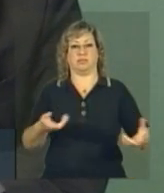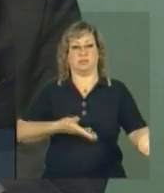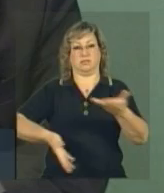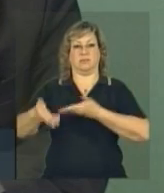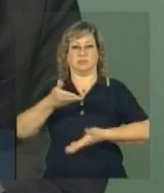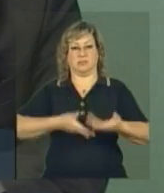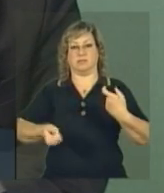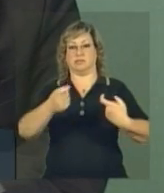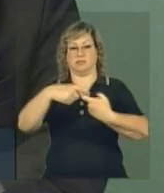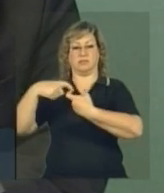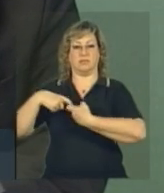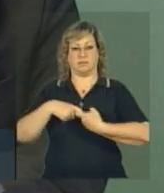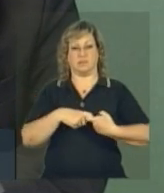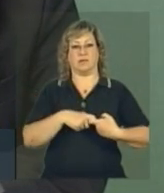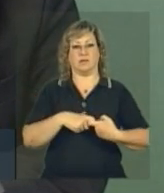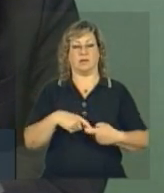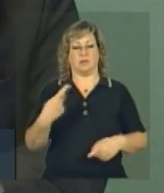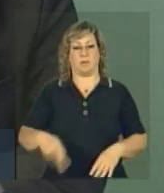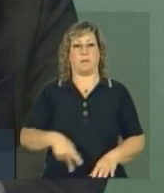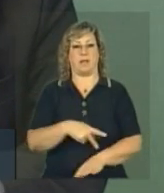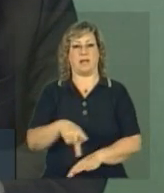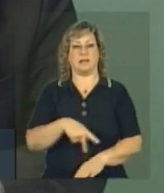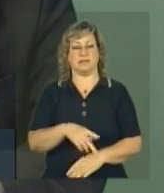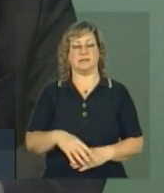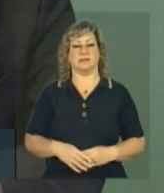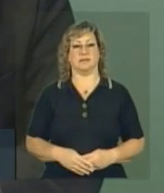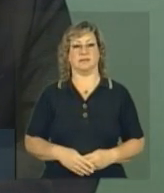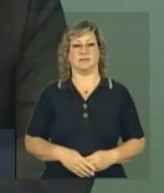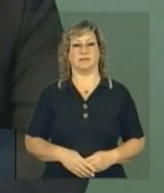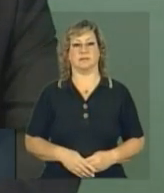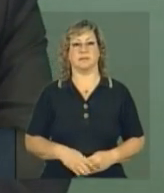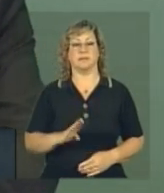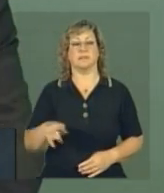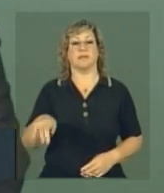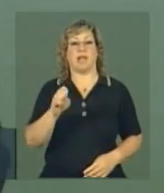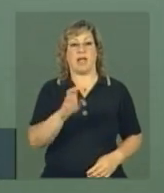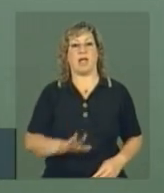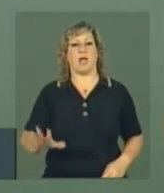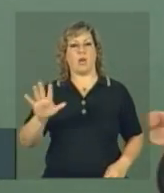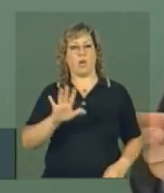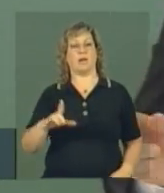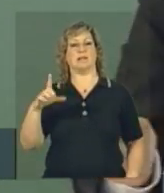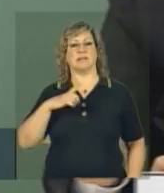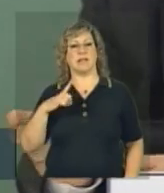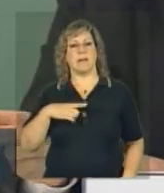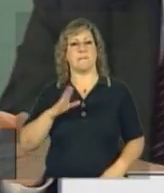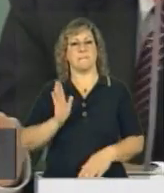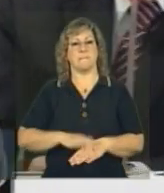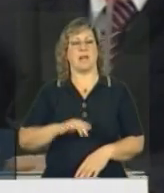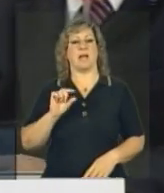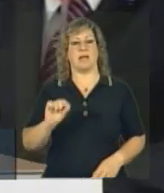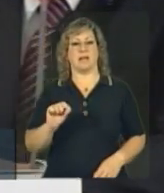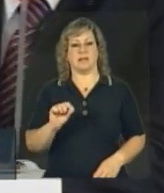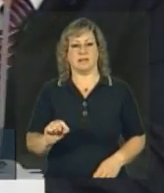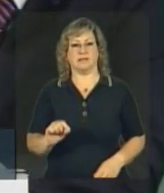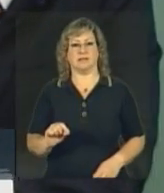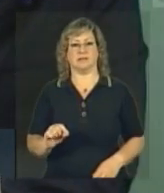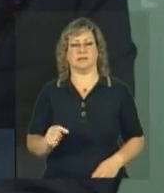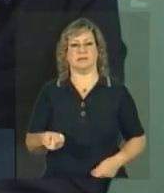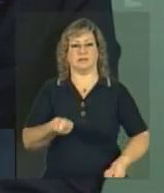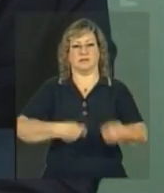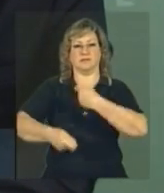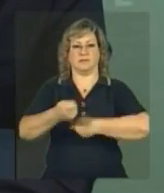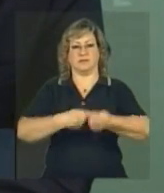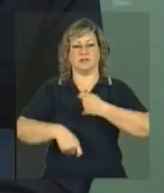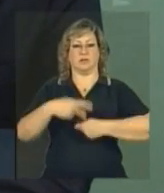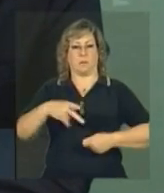conexões no país. Agora, a Europa tem mais investimentos no Brasil do que China, Índia